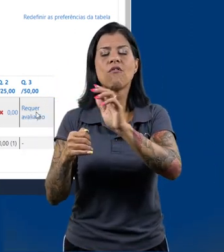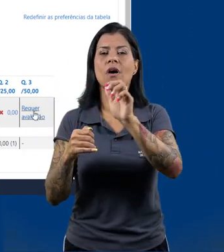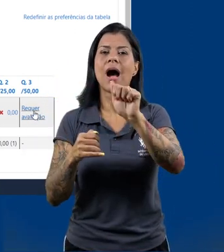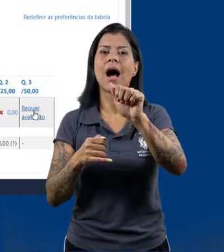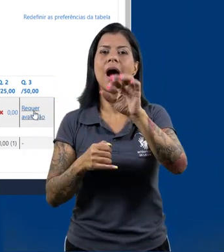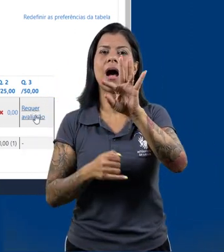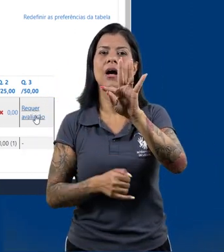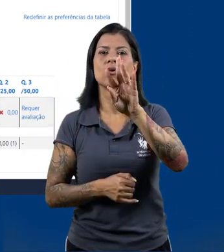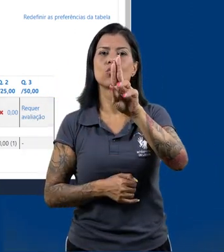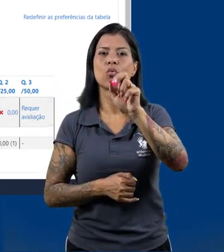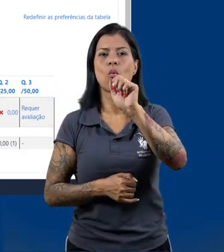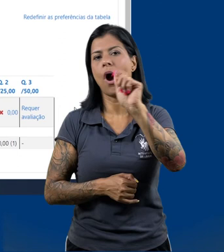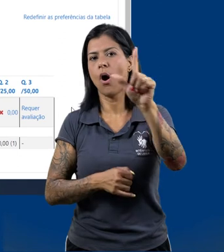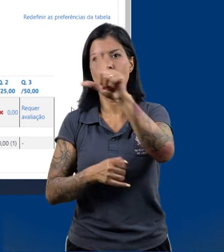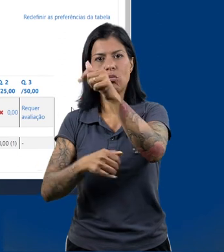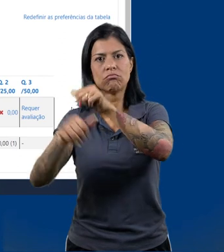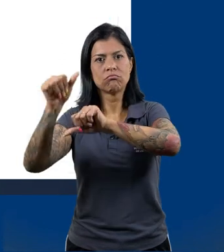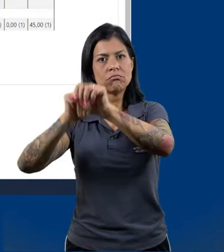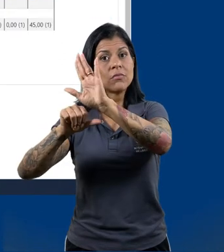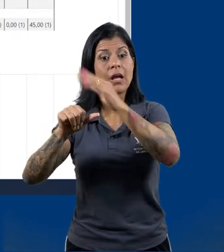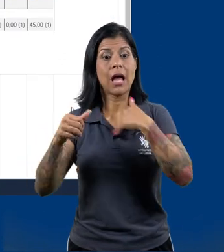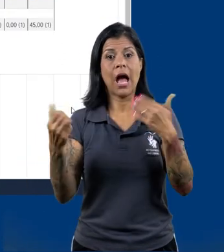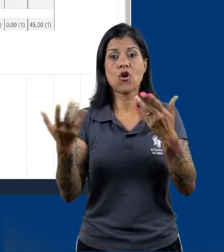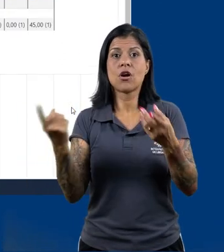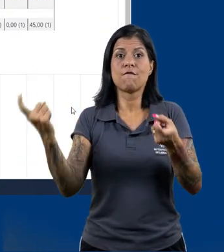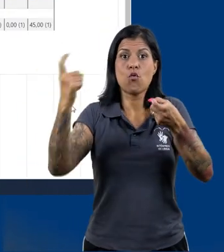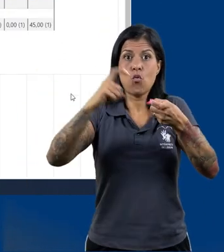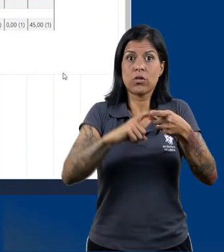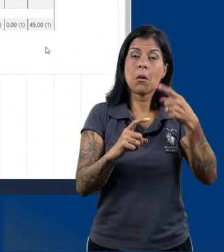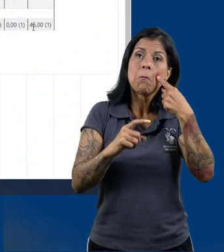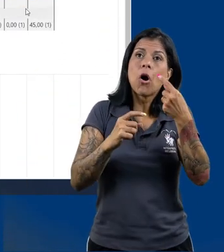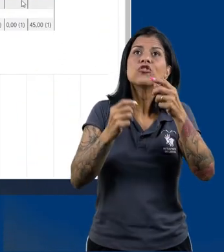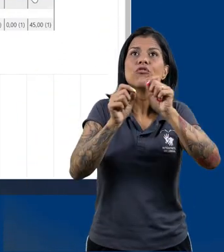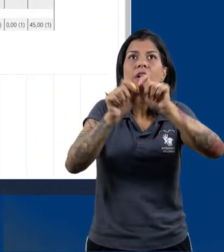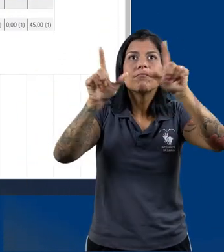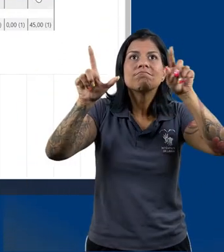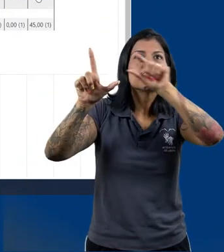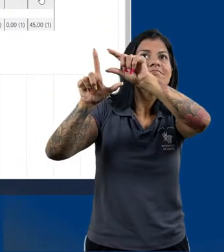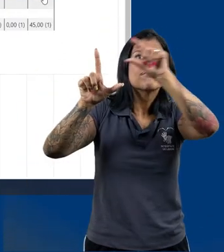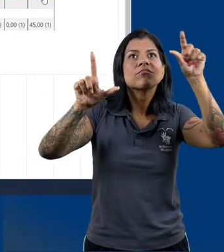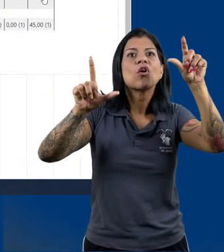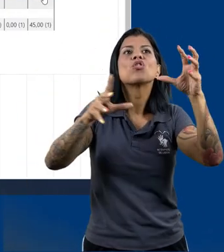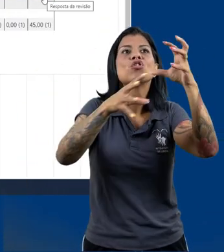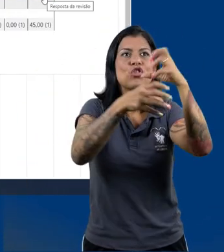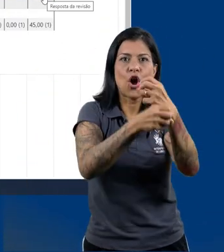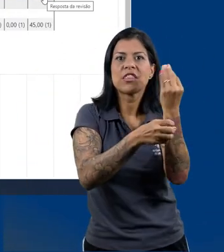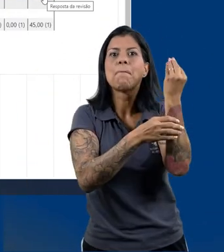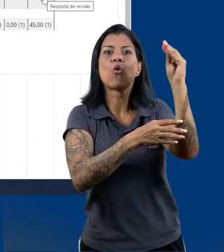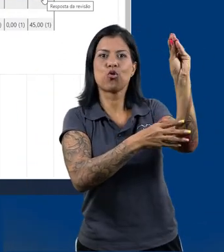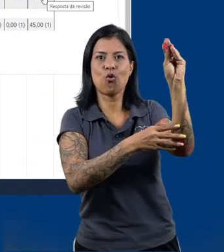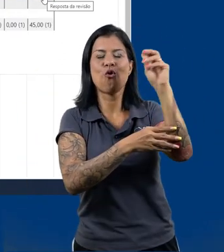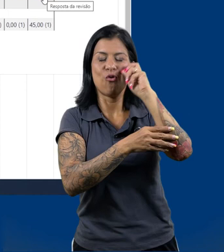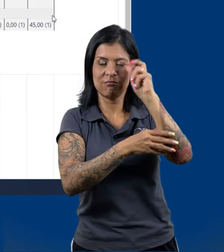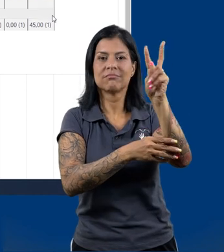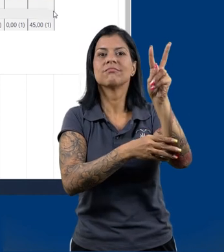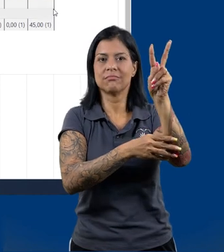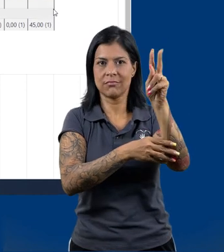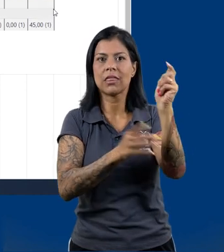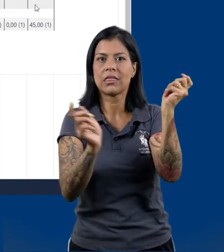atualizada. Vou recarregar a página. E agora podemos ver a nota atribuída manualmente